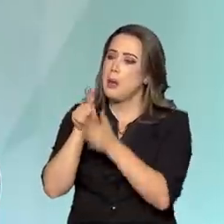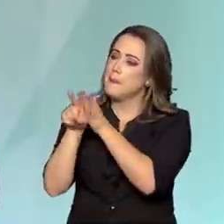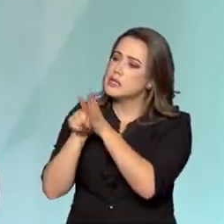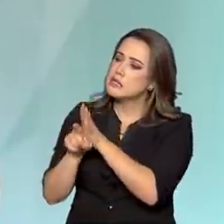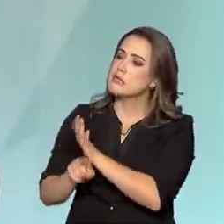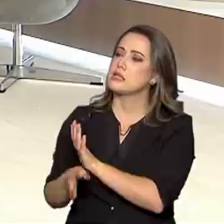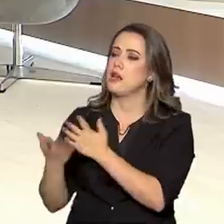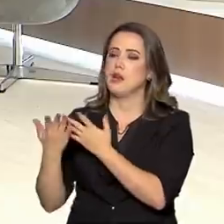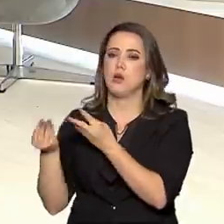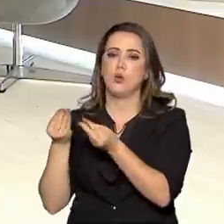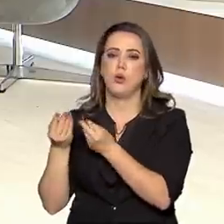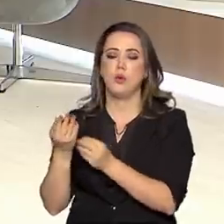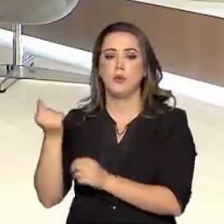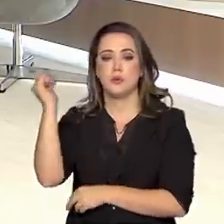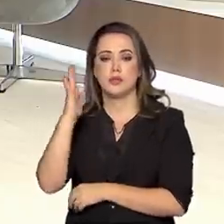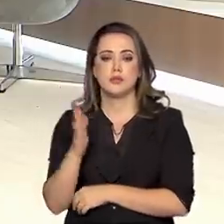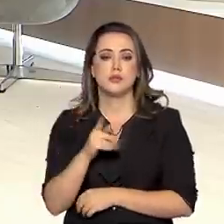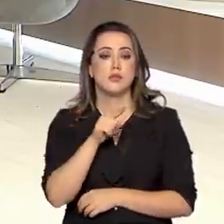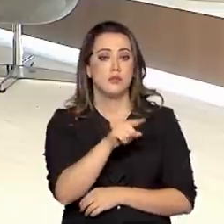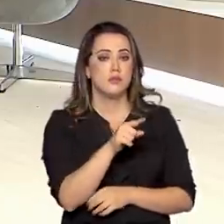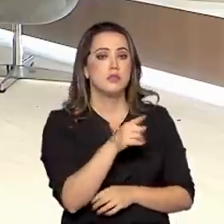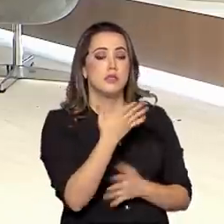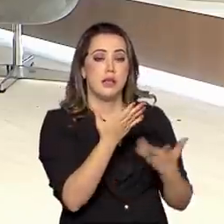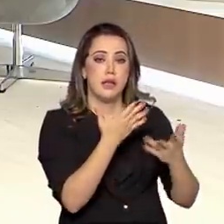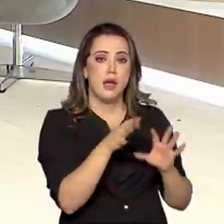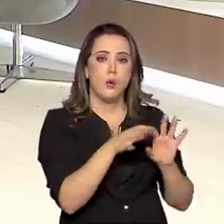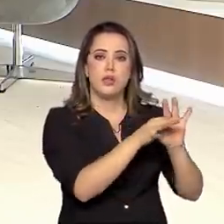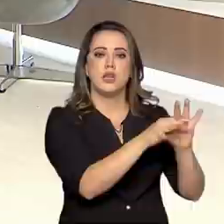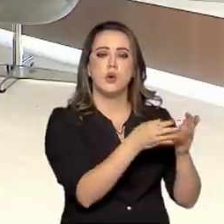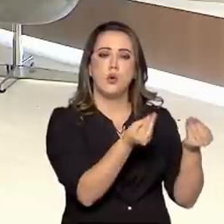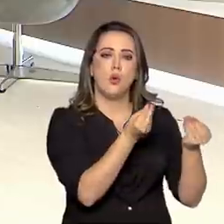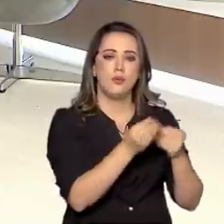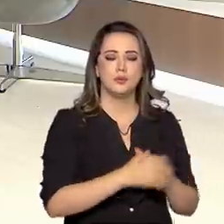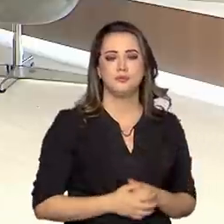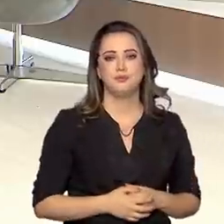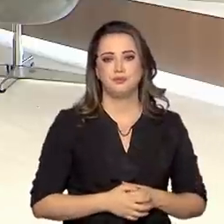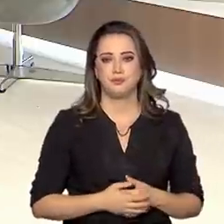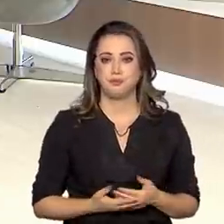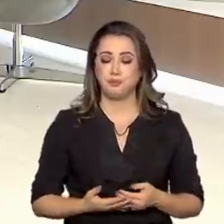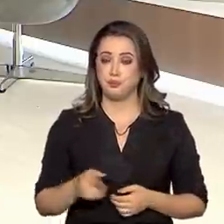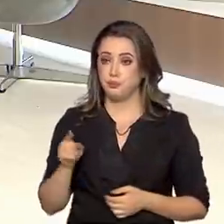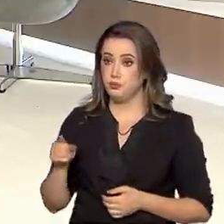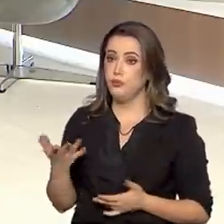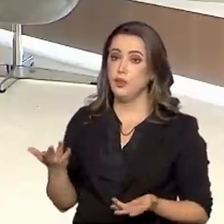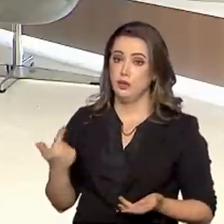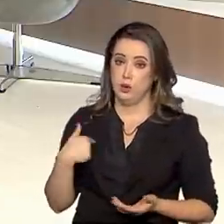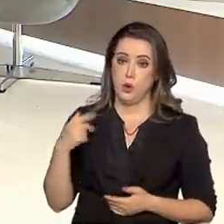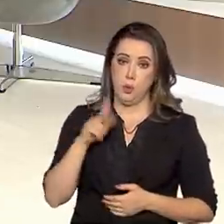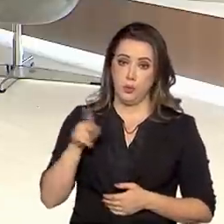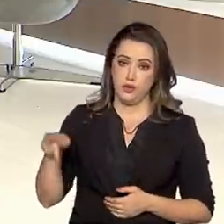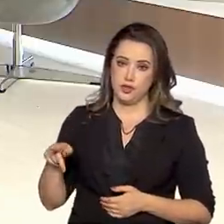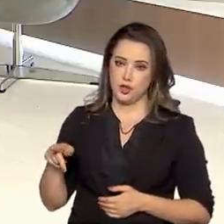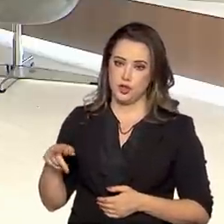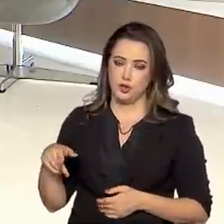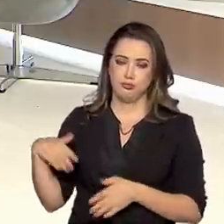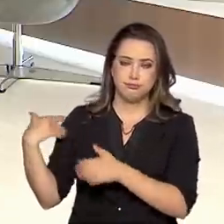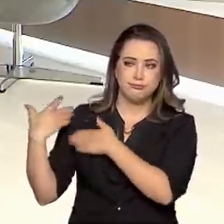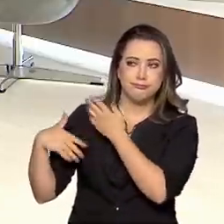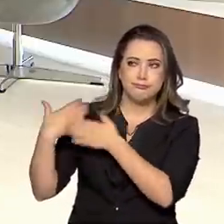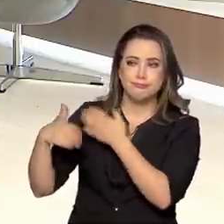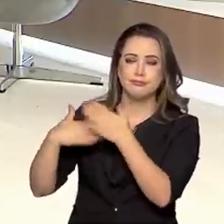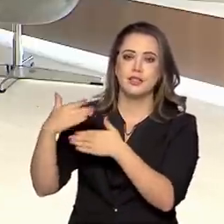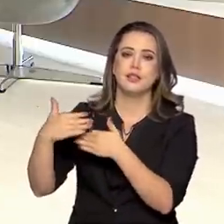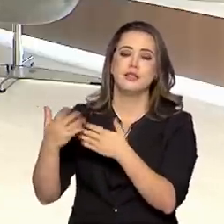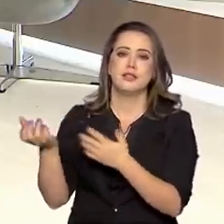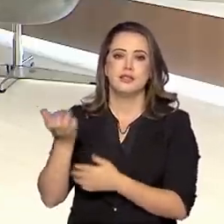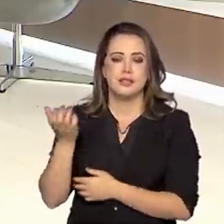você está tentando fazer essa aproximação. Exatamente. E de que forma? Essa minha vocação de professor, ela traz comigo a tentativa de criar